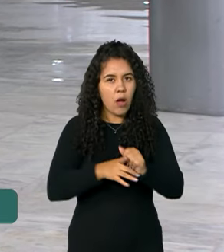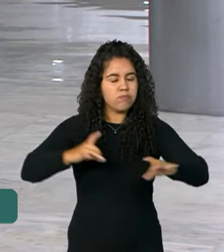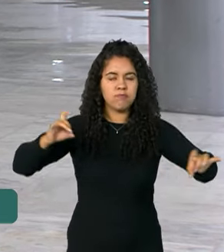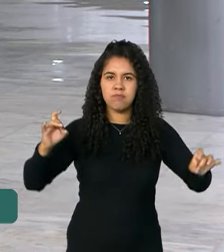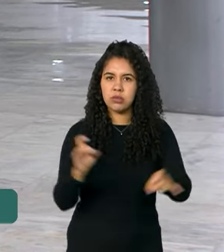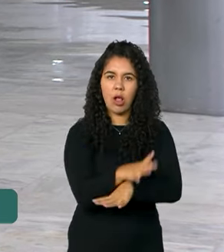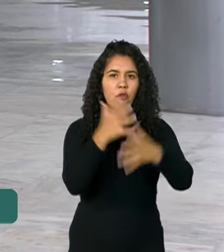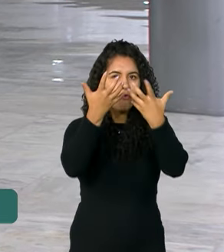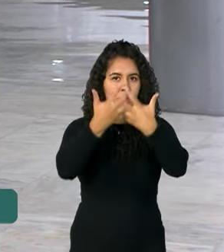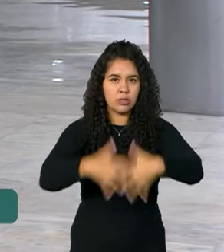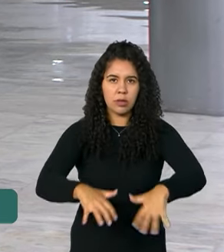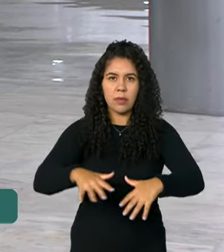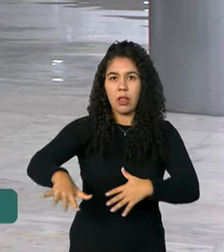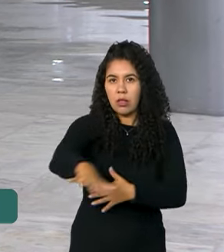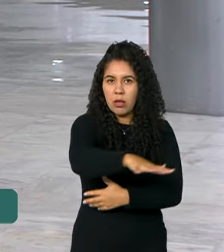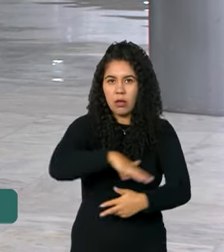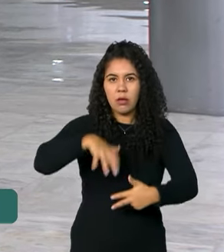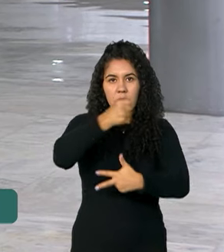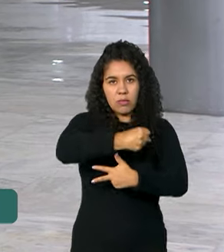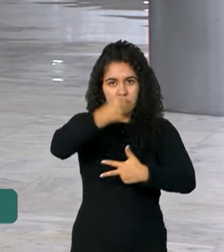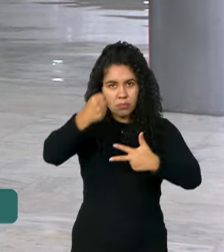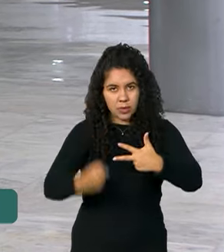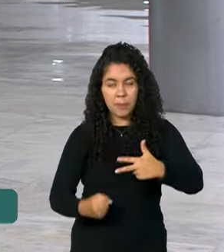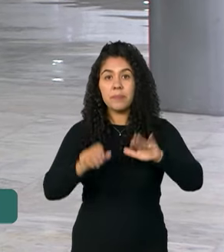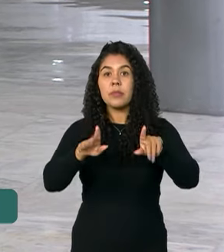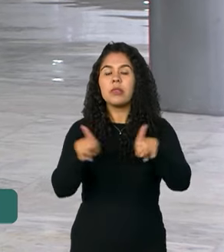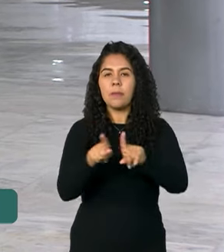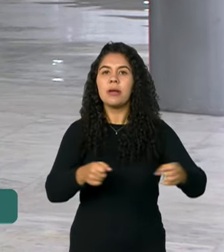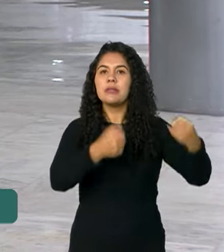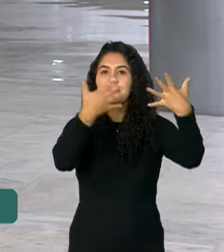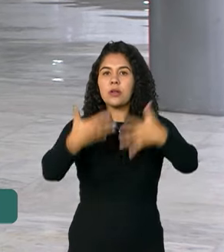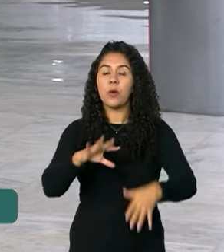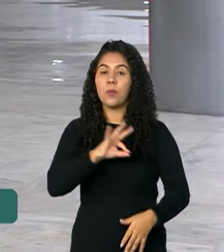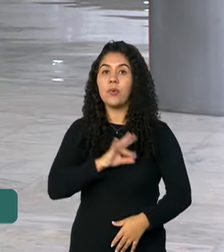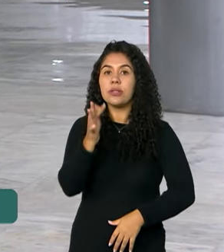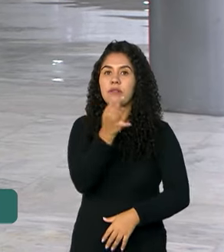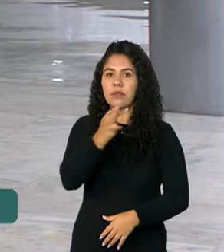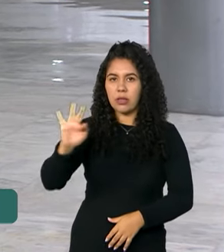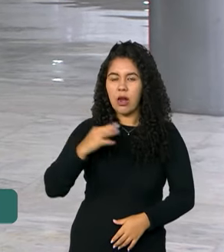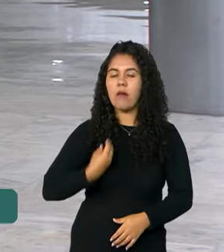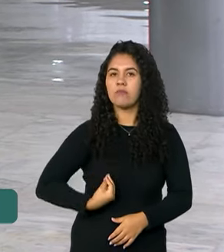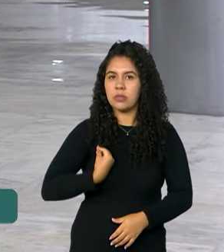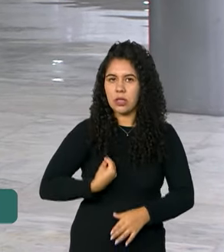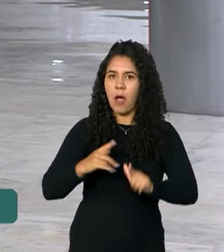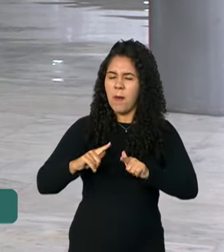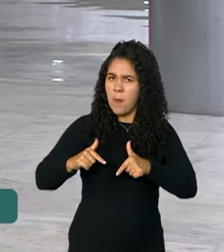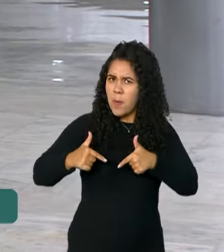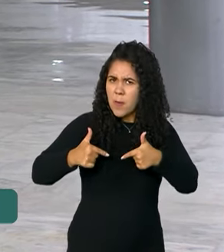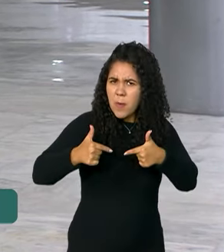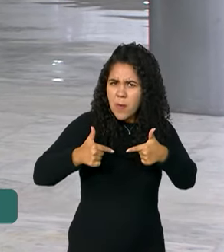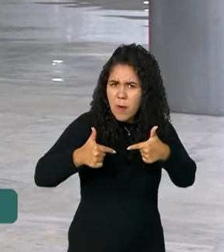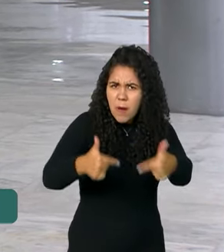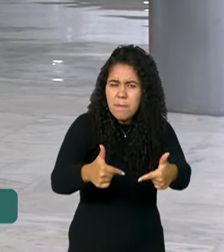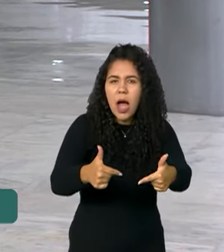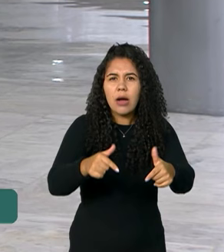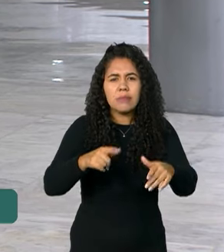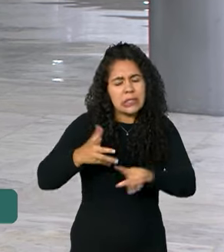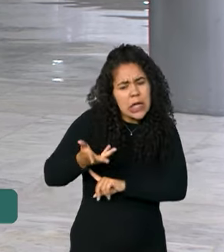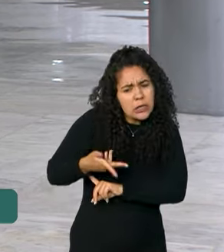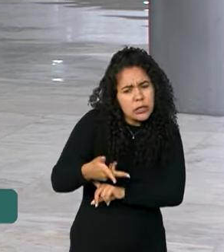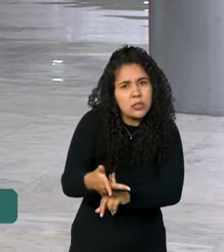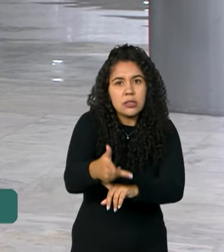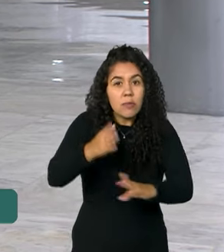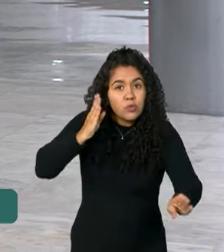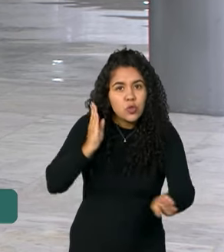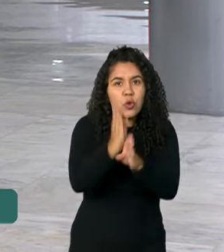funcionamento dos poderes. Disse ainda que a Polícia Federal está trabalhando com rigor para elucidar com celeridade